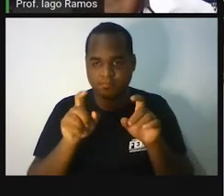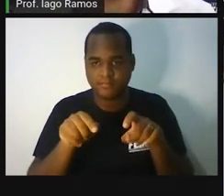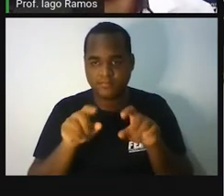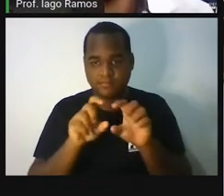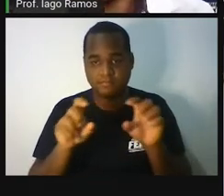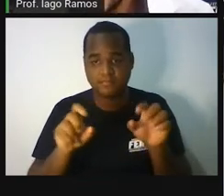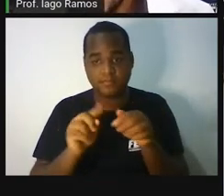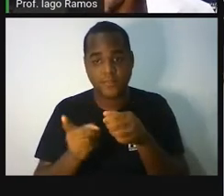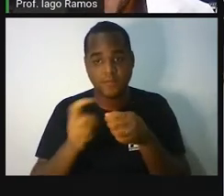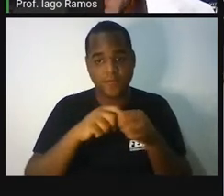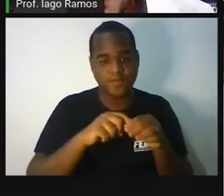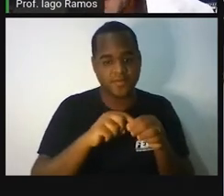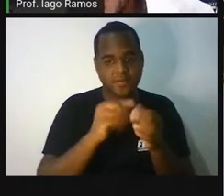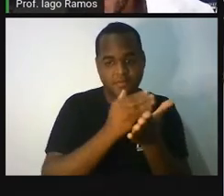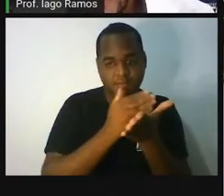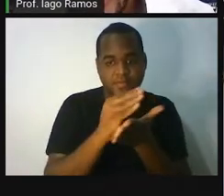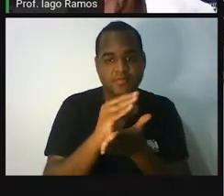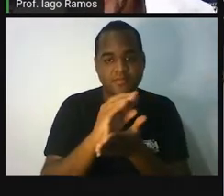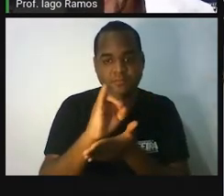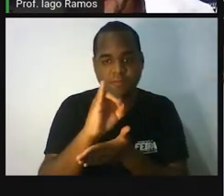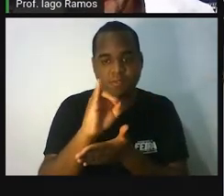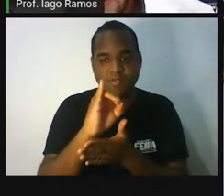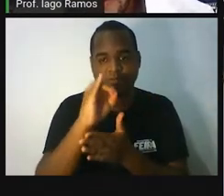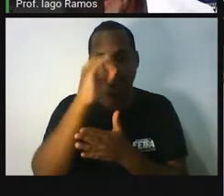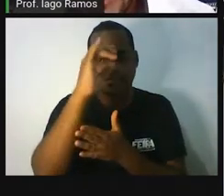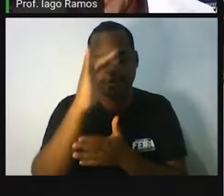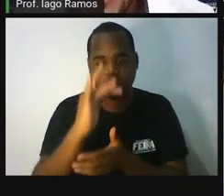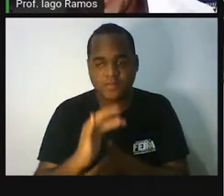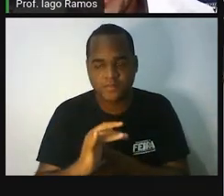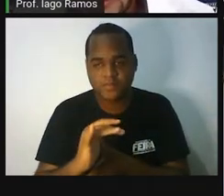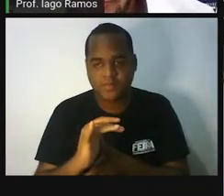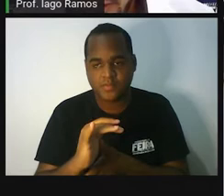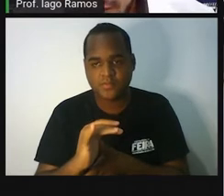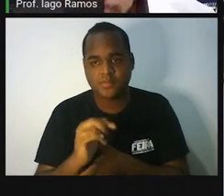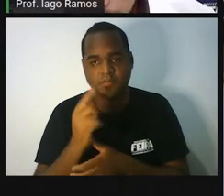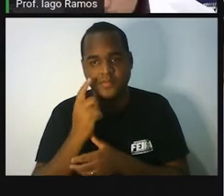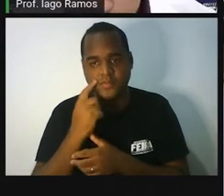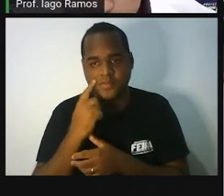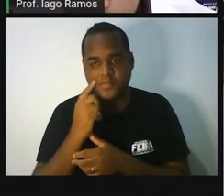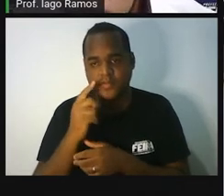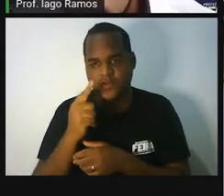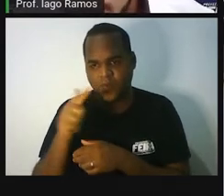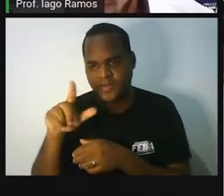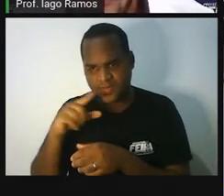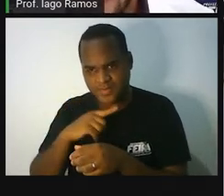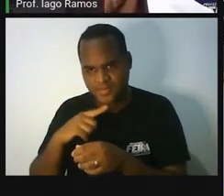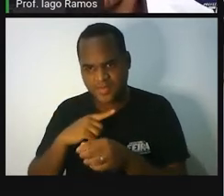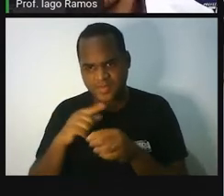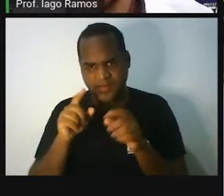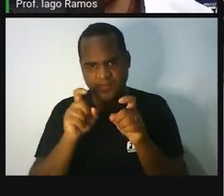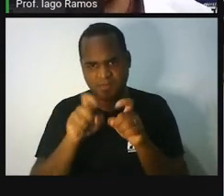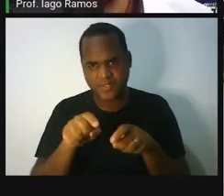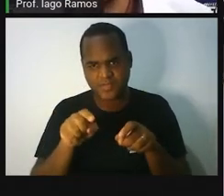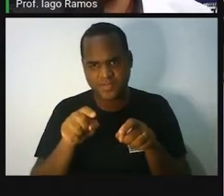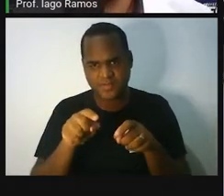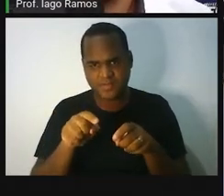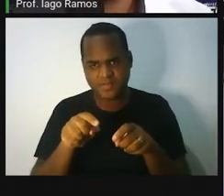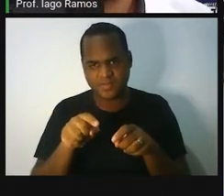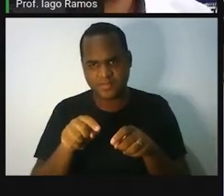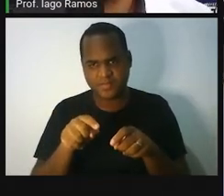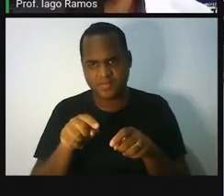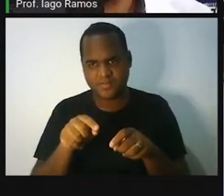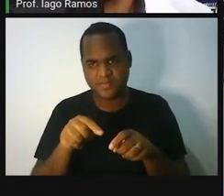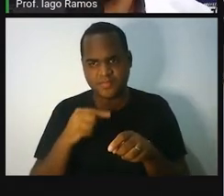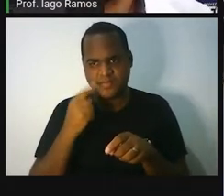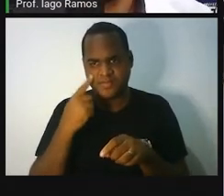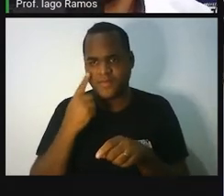volta para o índice. E se a gente clicar nesse daqui, que tem um dedinho, que está onde, está onde ele, está onde... Olha ele